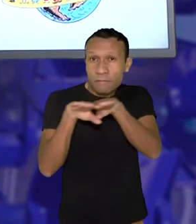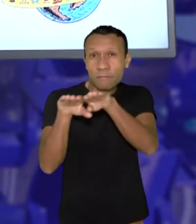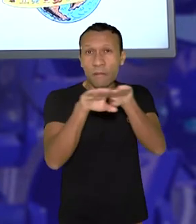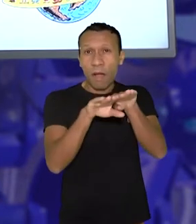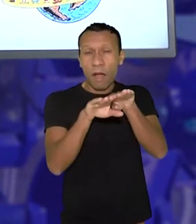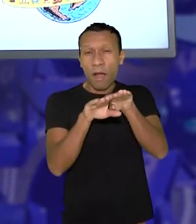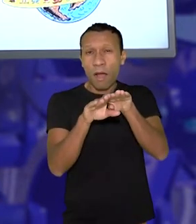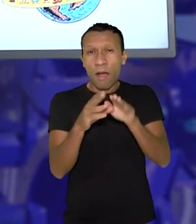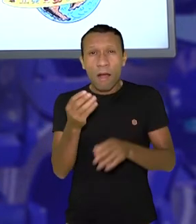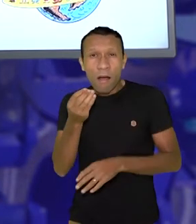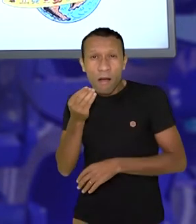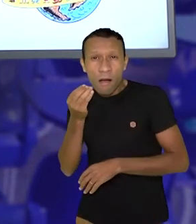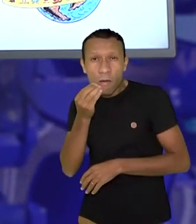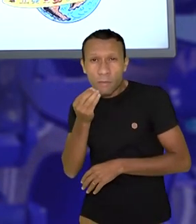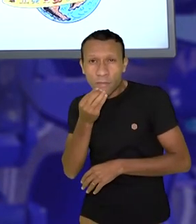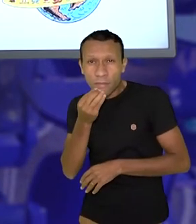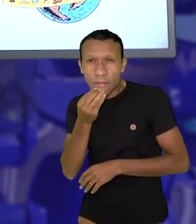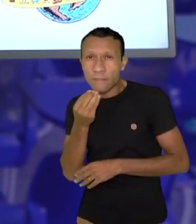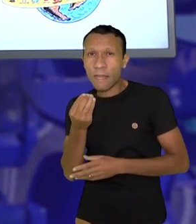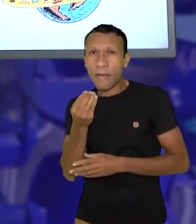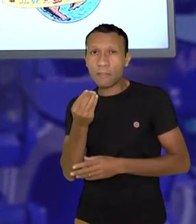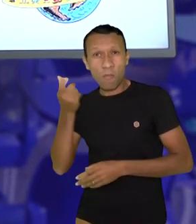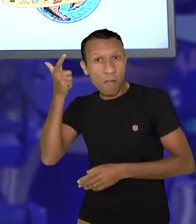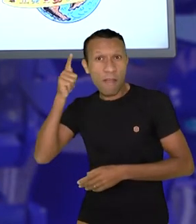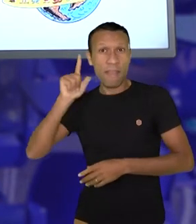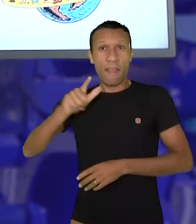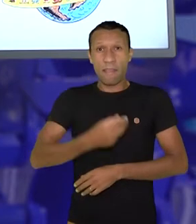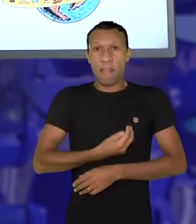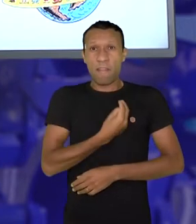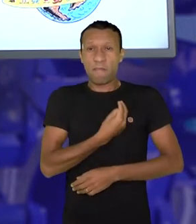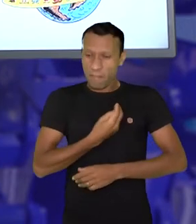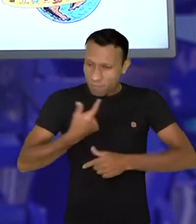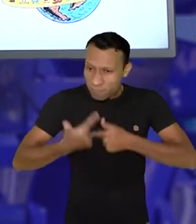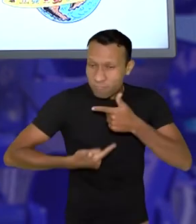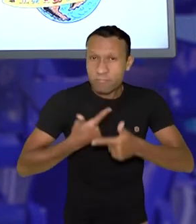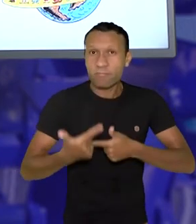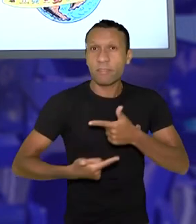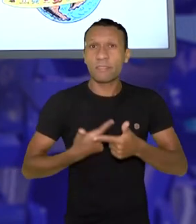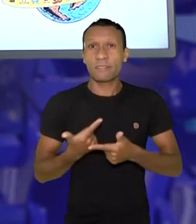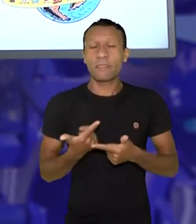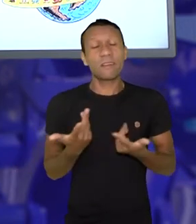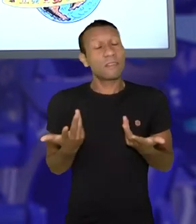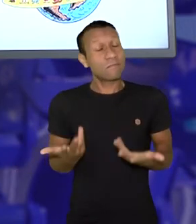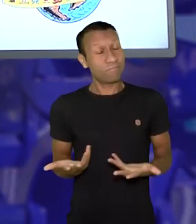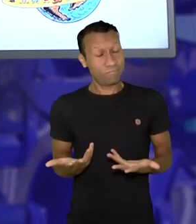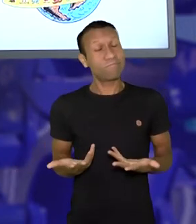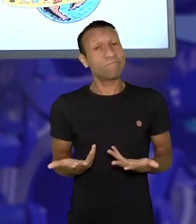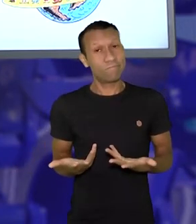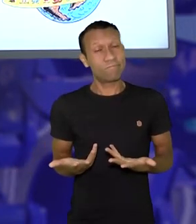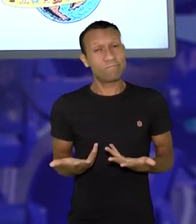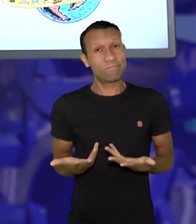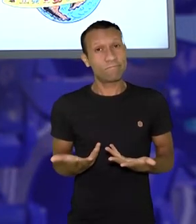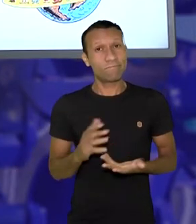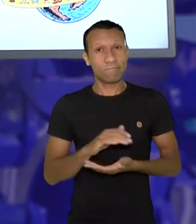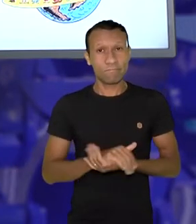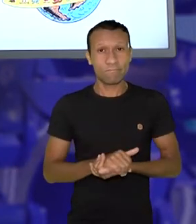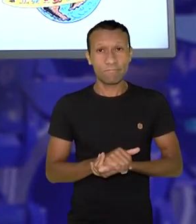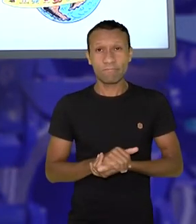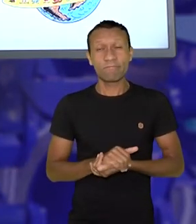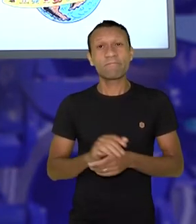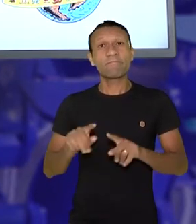oportunidade e que por isso nós vamos vencer na vida apenas pelo esforço. É isso que Milton Santos está trazendo para a gente.